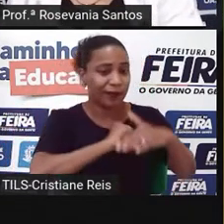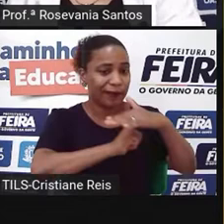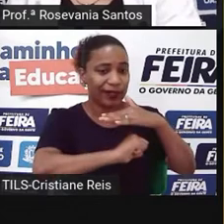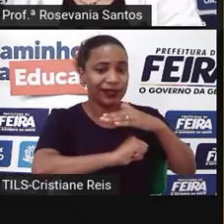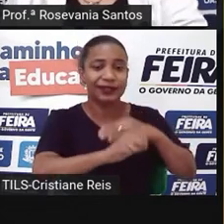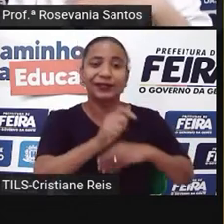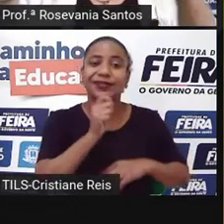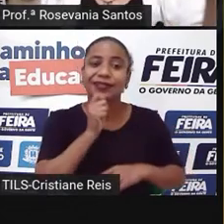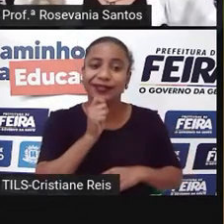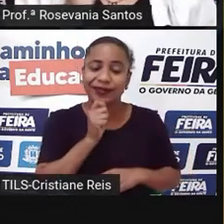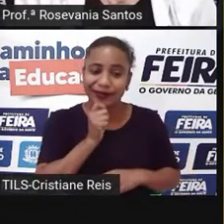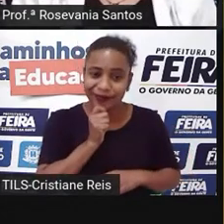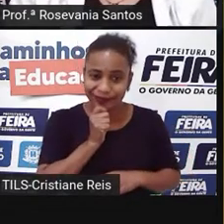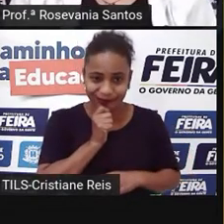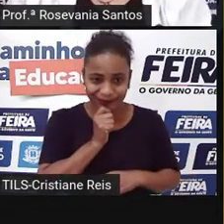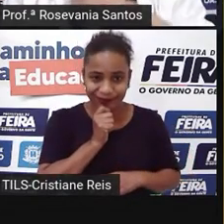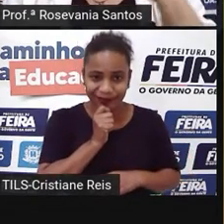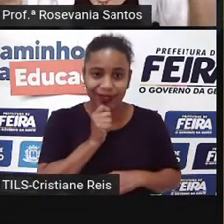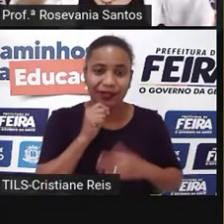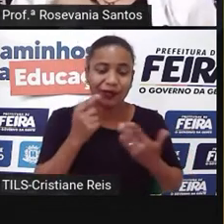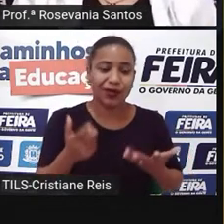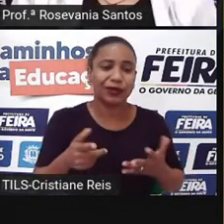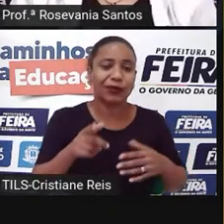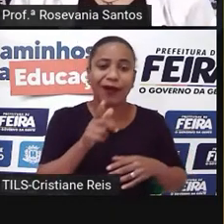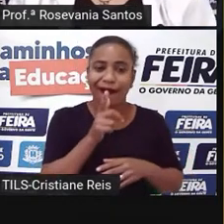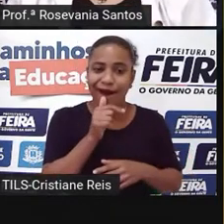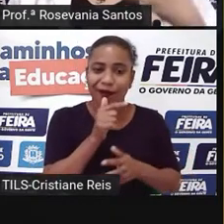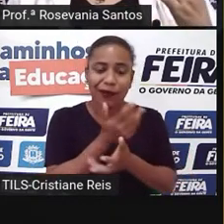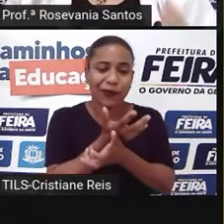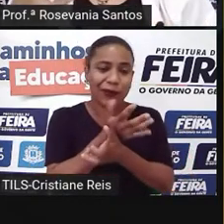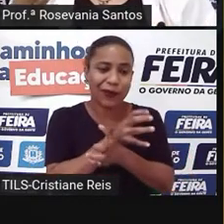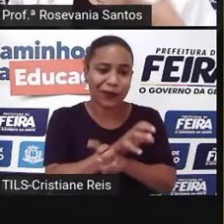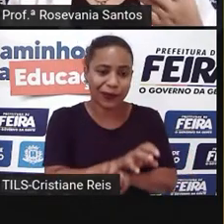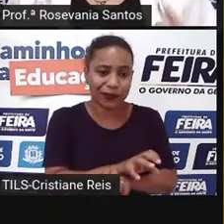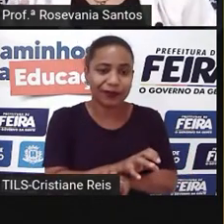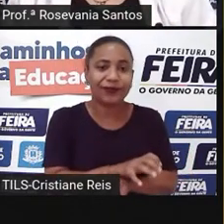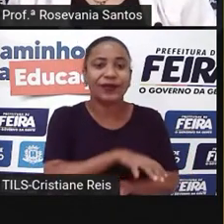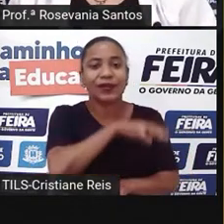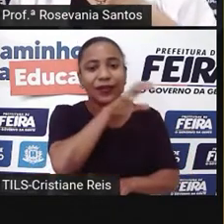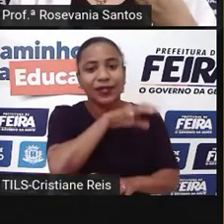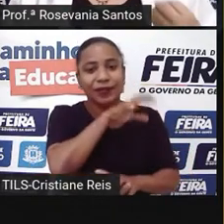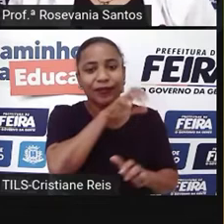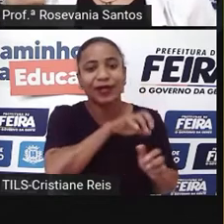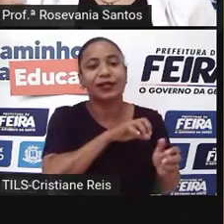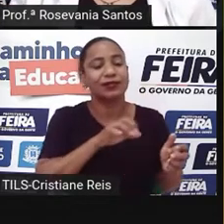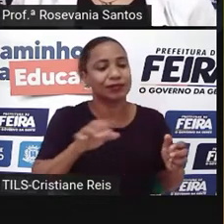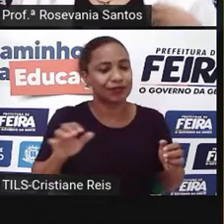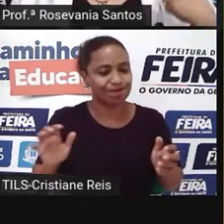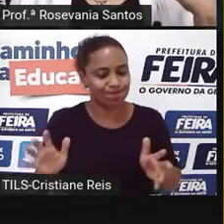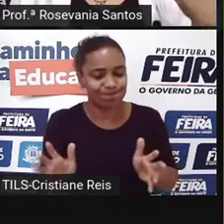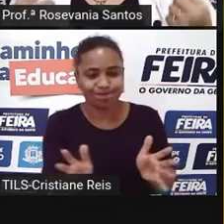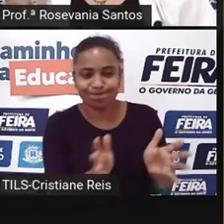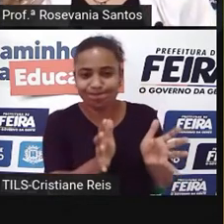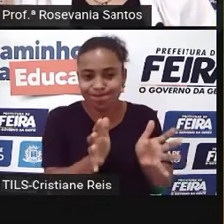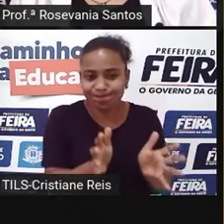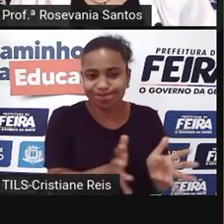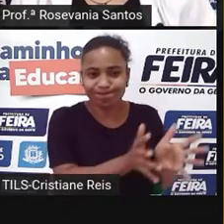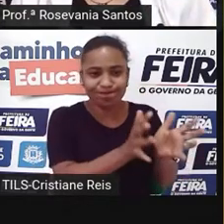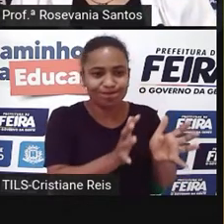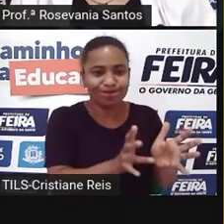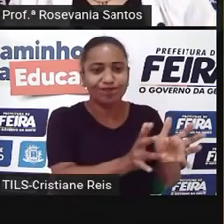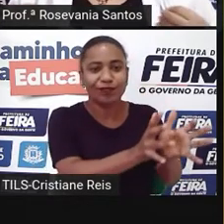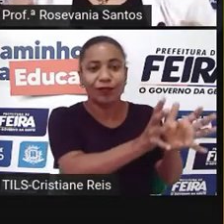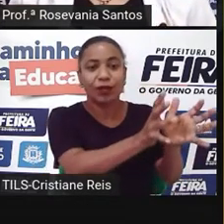esses animais, eles têm que migrar, né? Então, processo nômade. Tem que buscar áreas em que tenham o melhor capim, que tenham a melhor